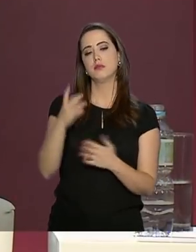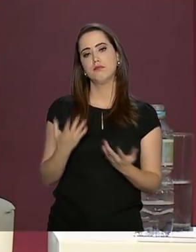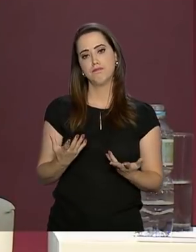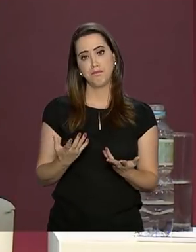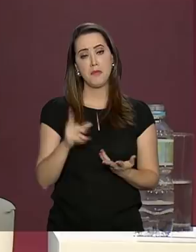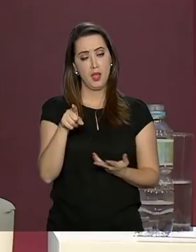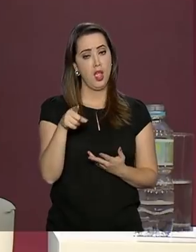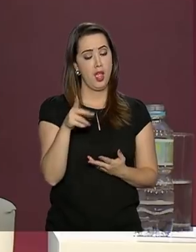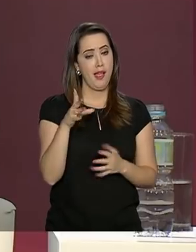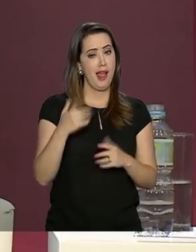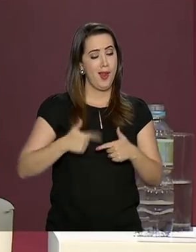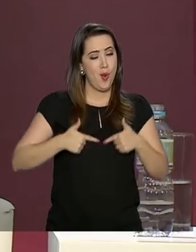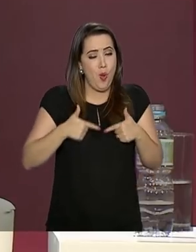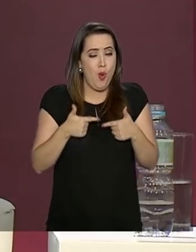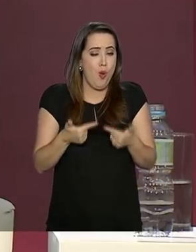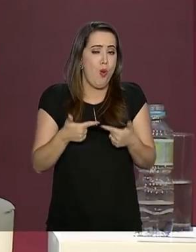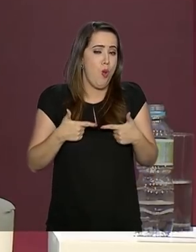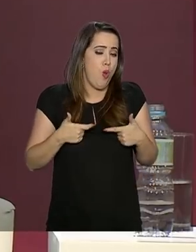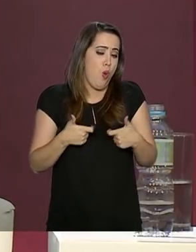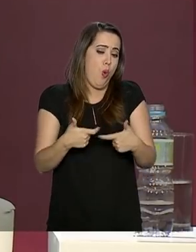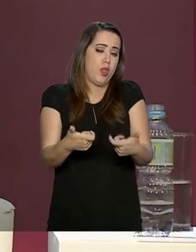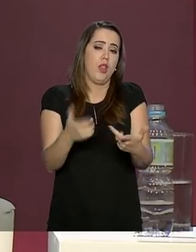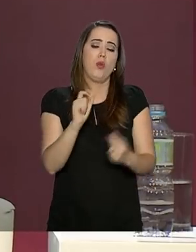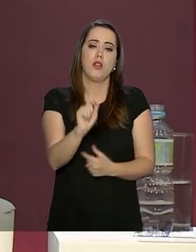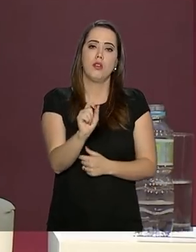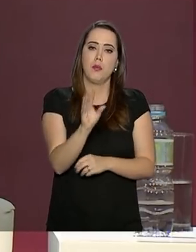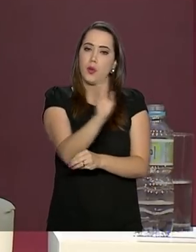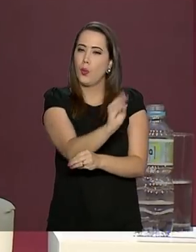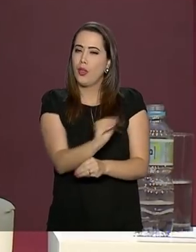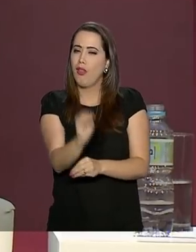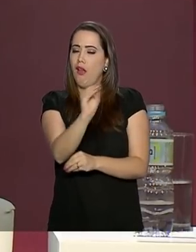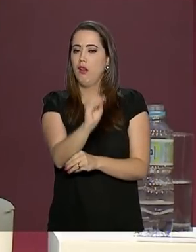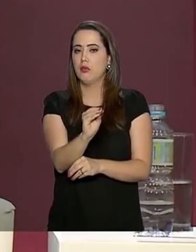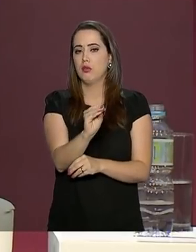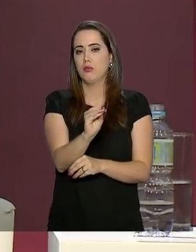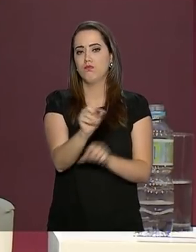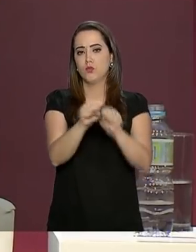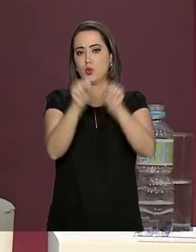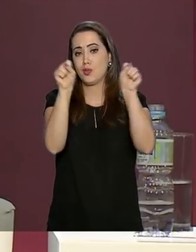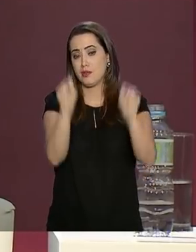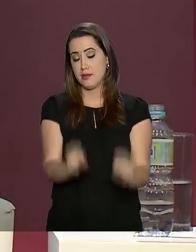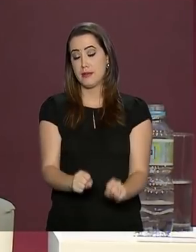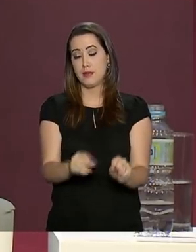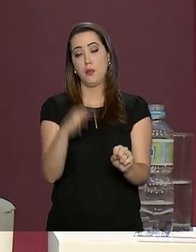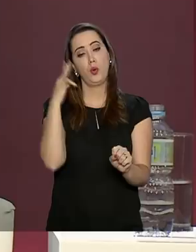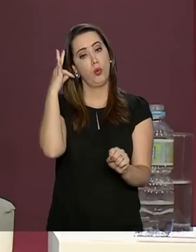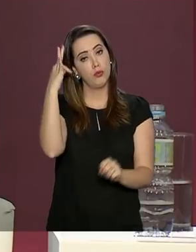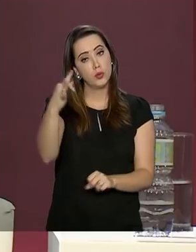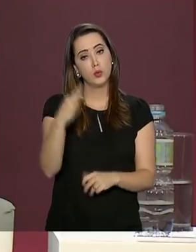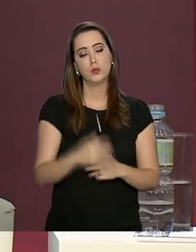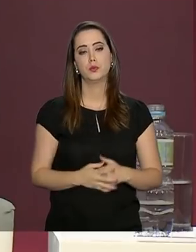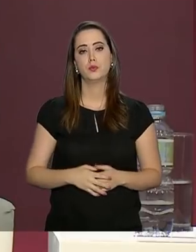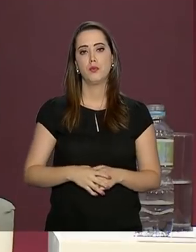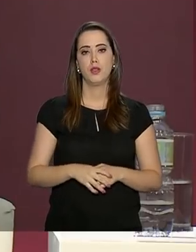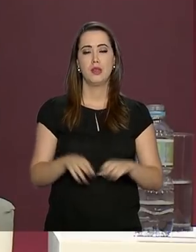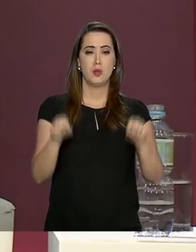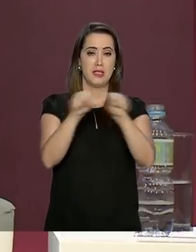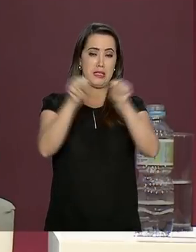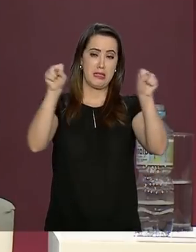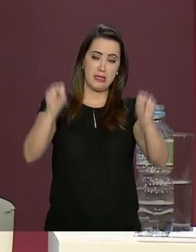a grande luta é pela preservação do sistema previdenciário brasileiro. É pela